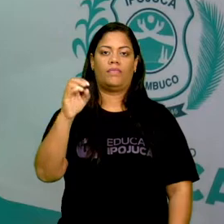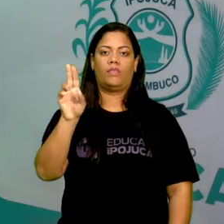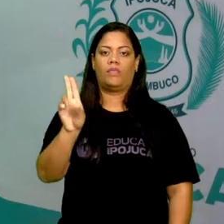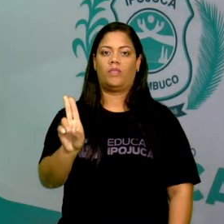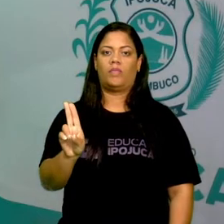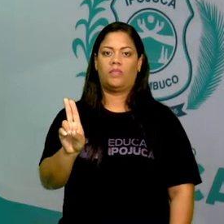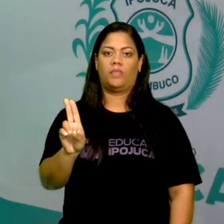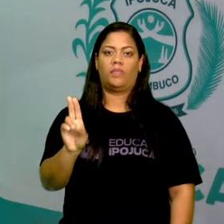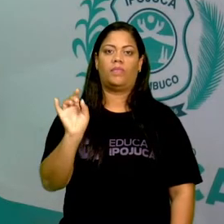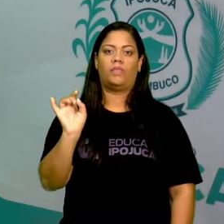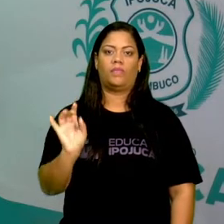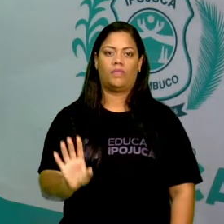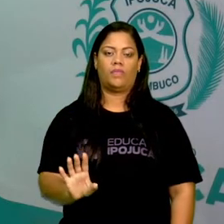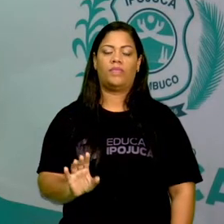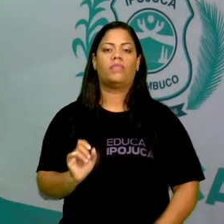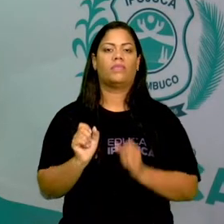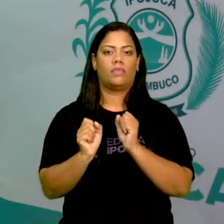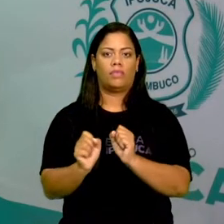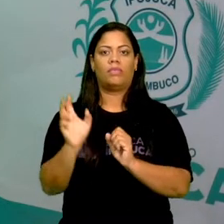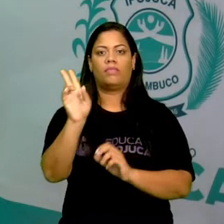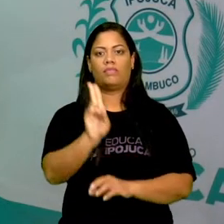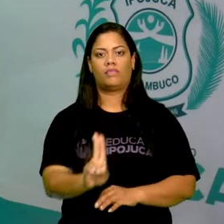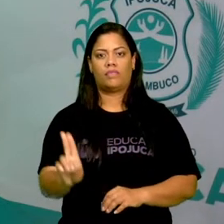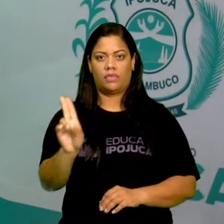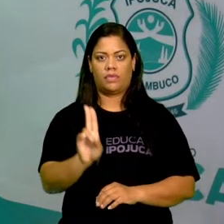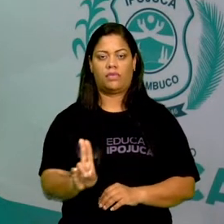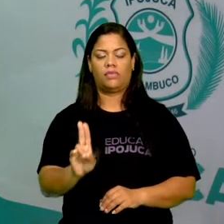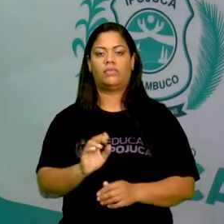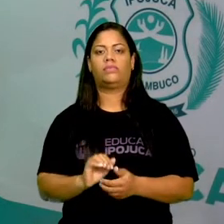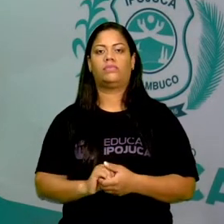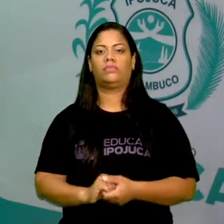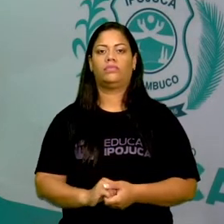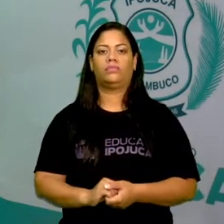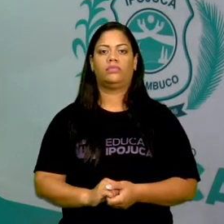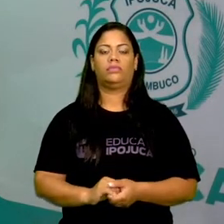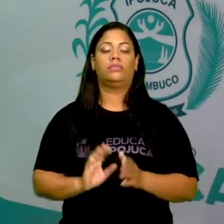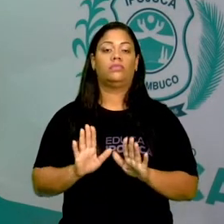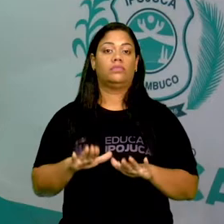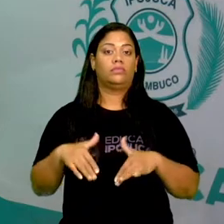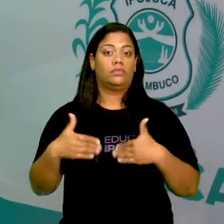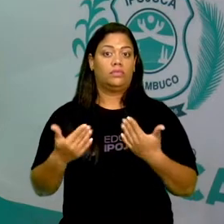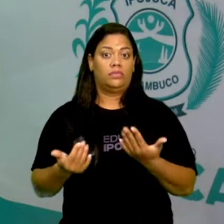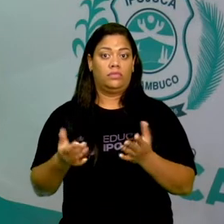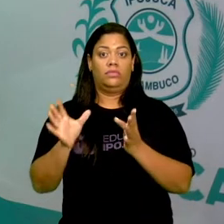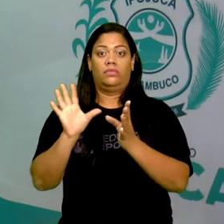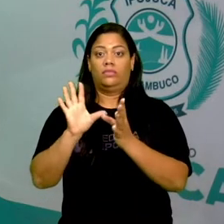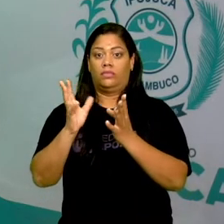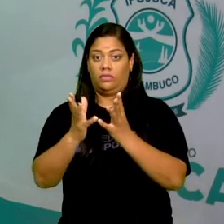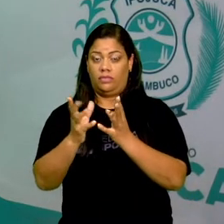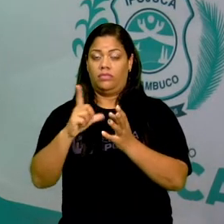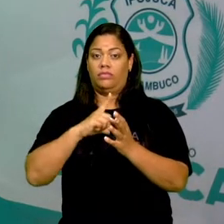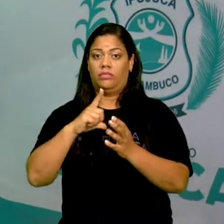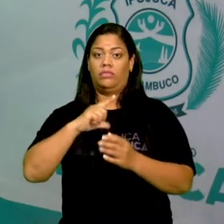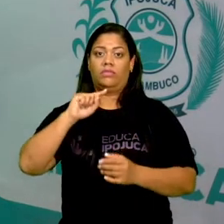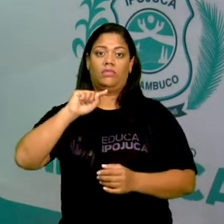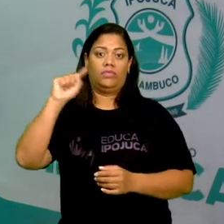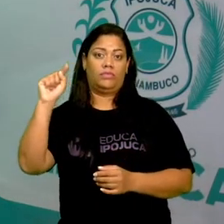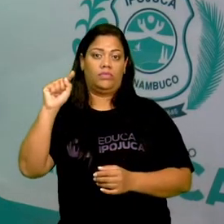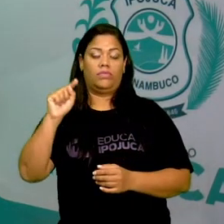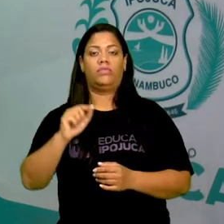O e U, ele pode ser colocado, tá certo? Quando a vogal recebe o acento agudo,